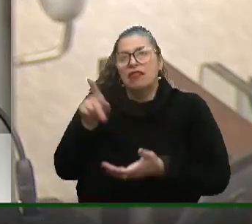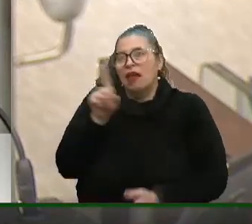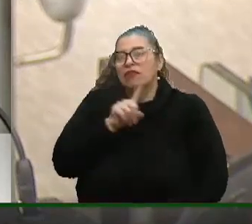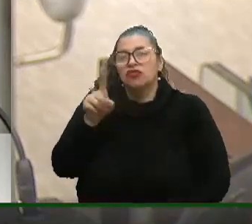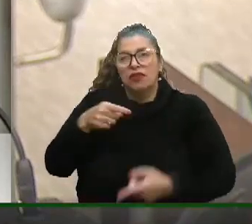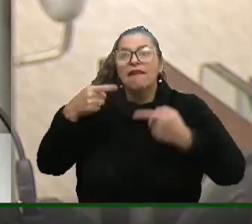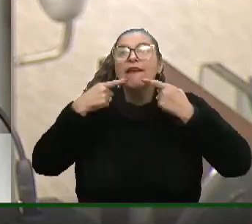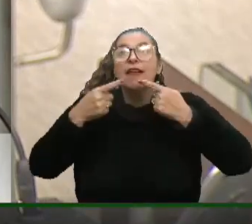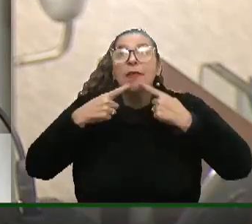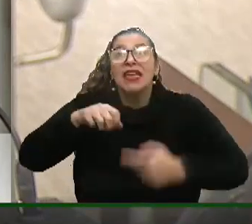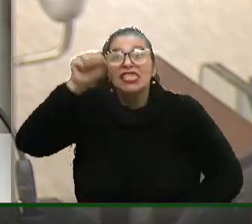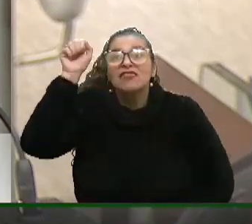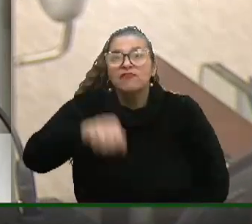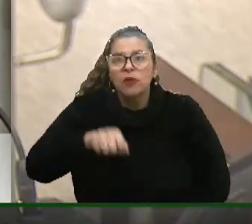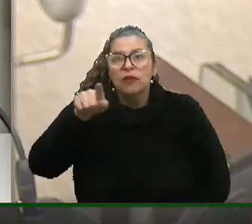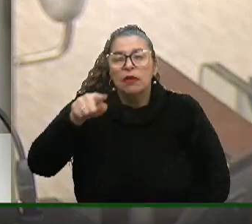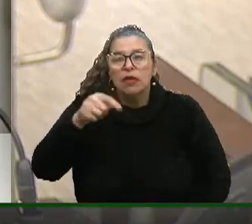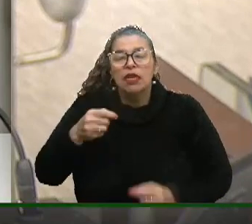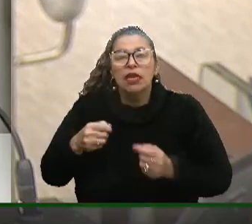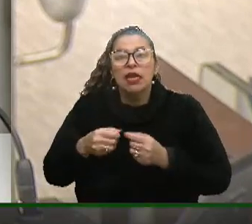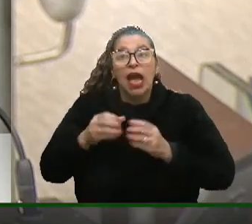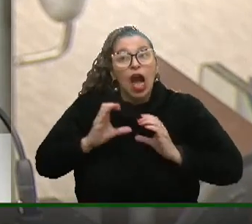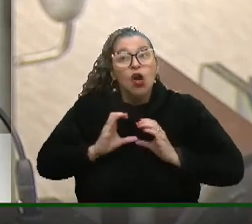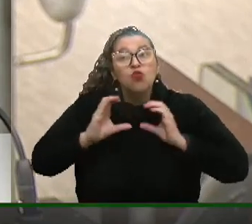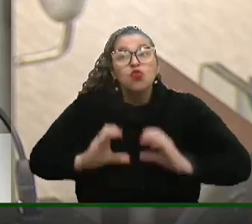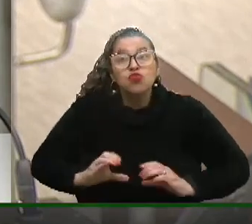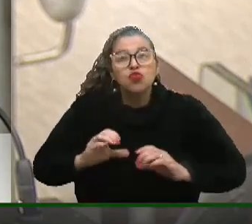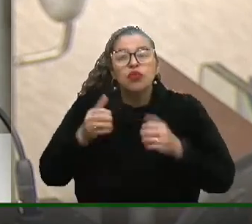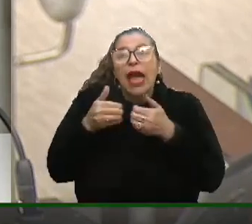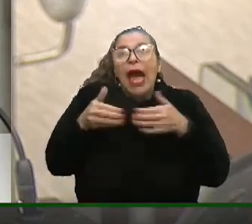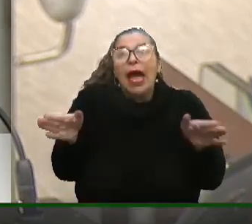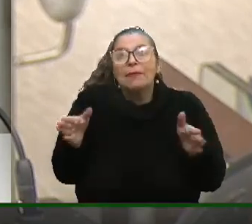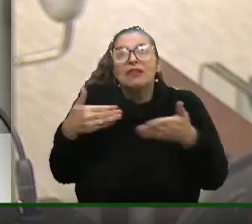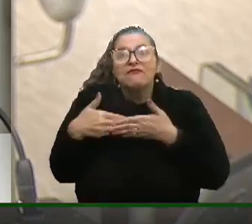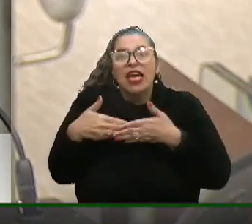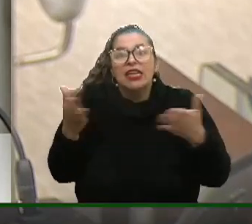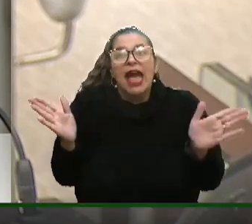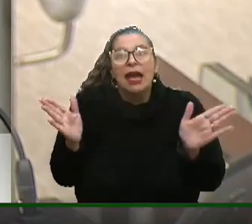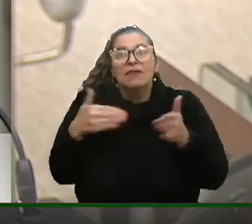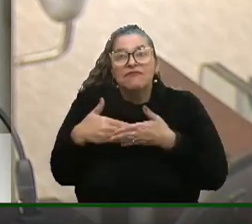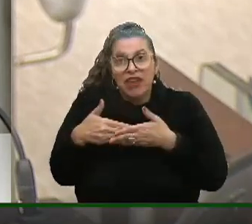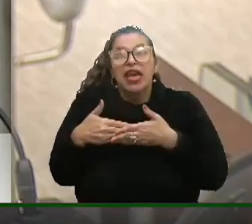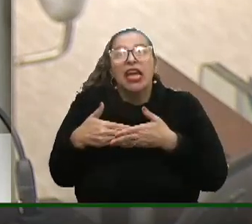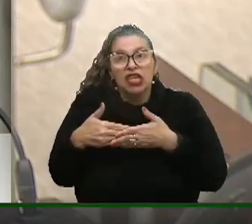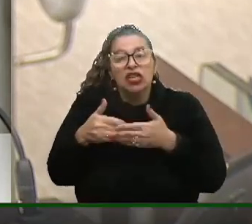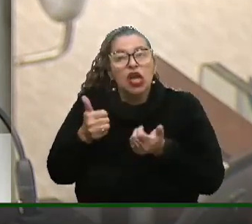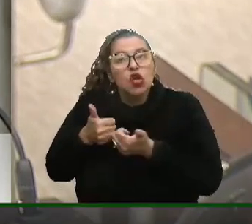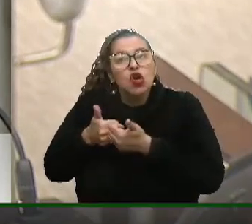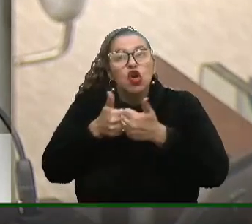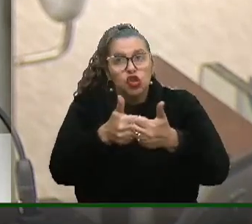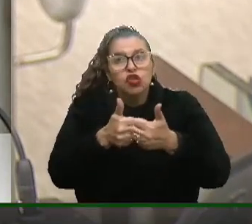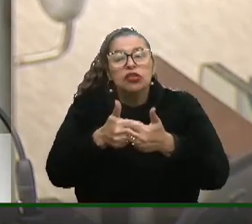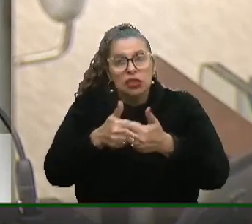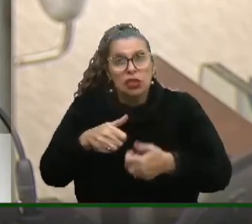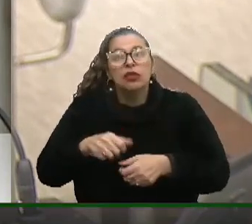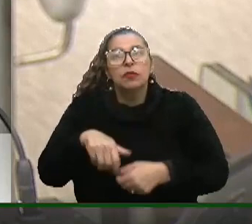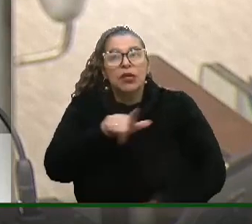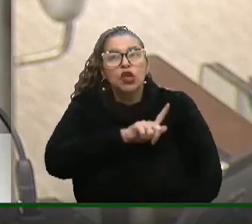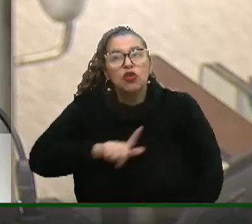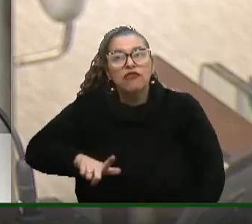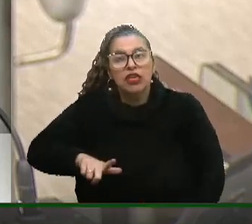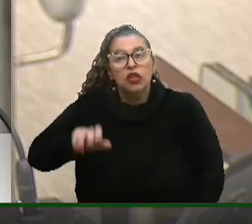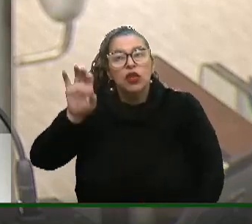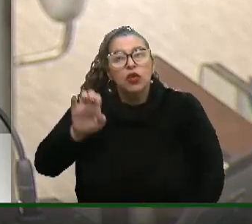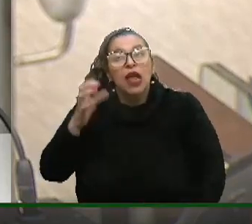critiquei aqui, sim, a conduta do abre e fecha exagerado, conduzido pelo governador Eduardo